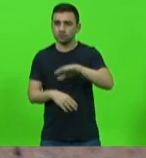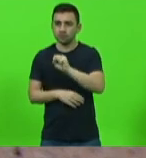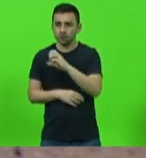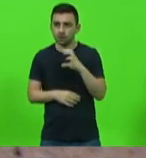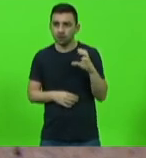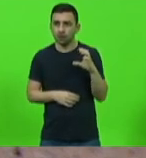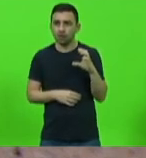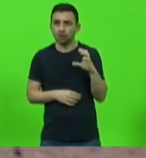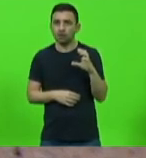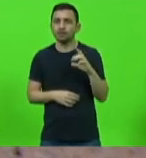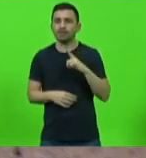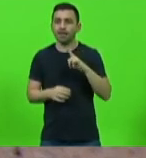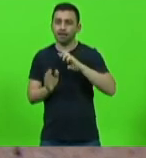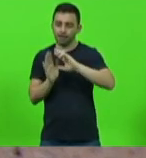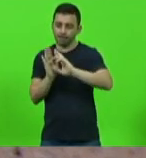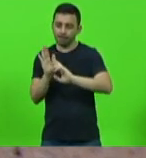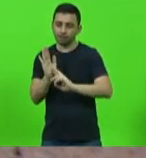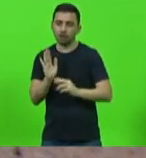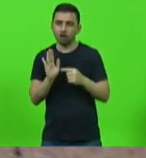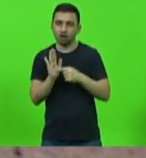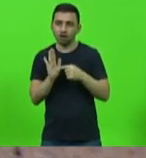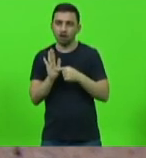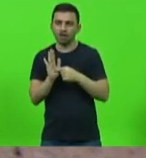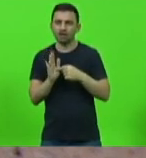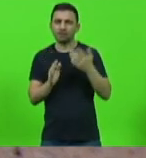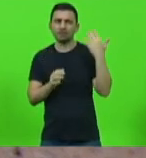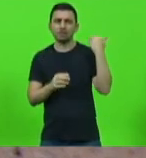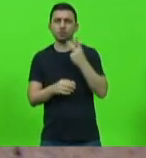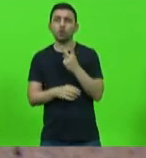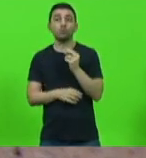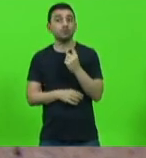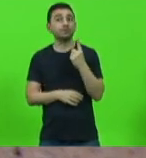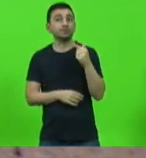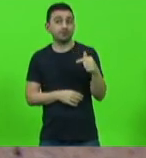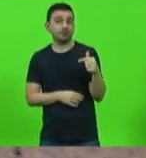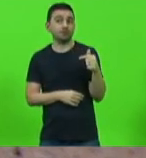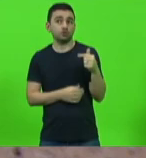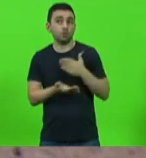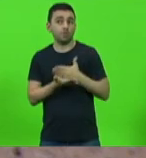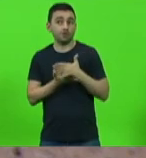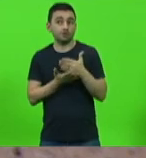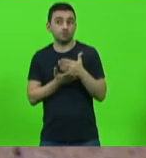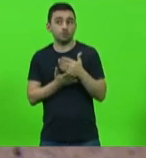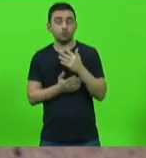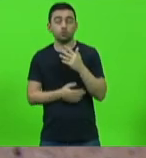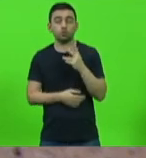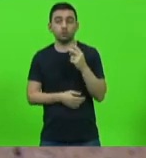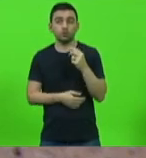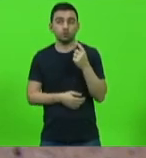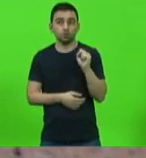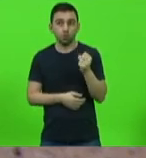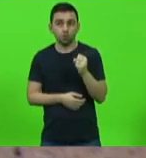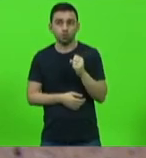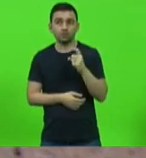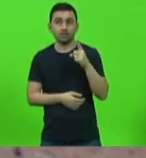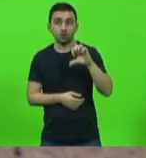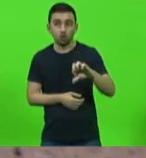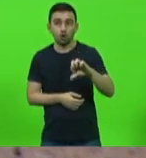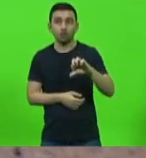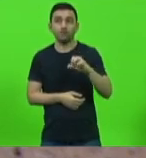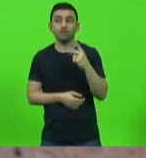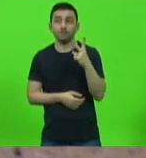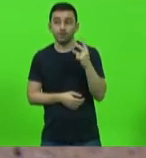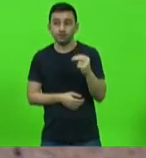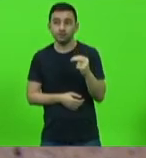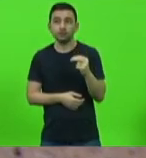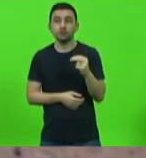relatório inclusive desde 2017 2017 2018 2019 2020